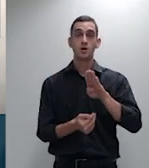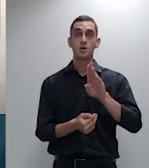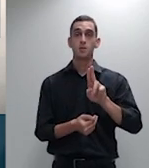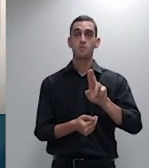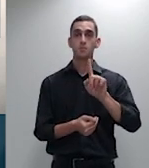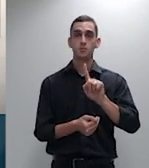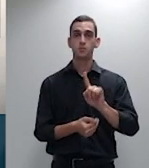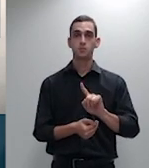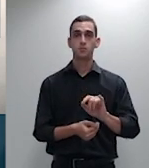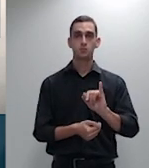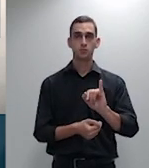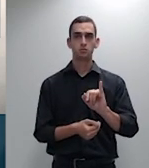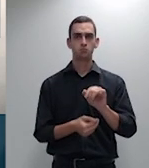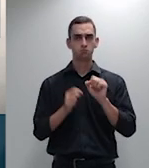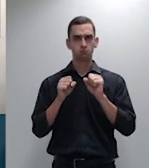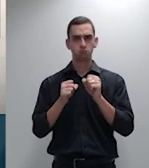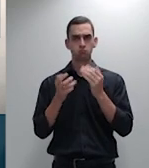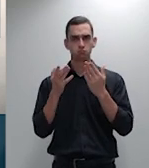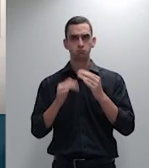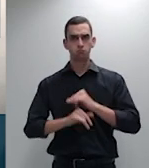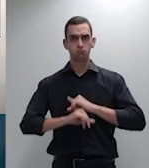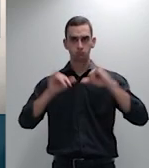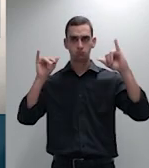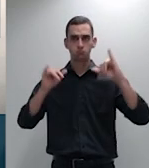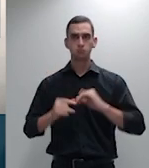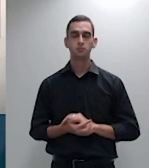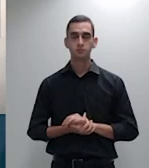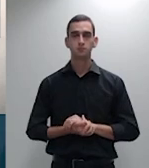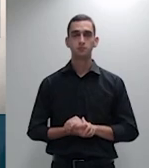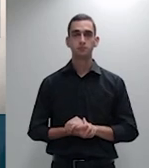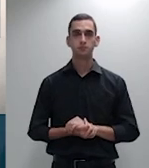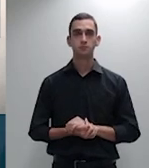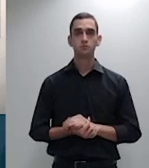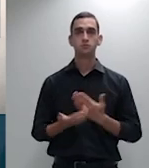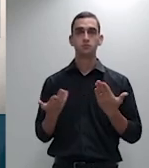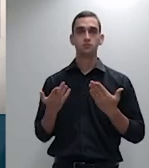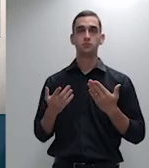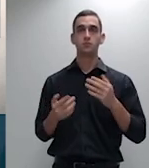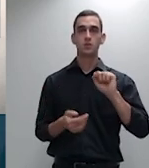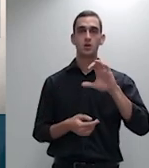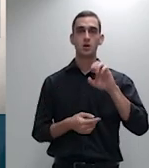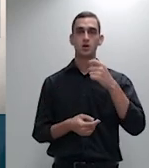presidente estou chamando ação recisória 5.980 da Paraíba